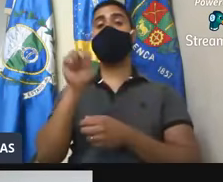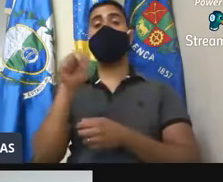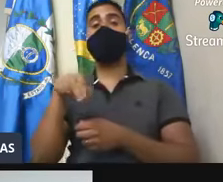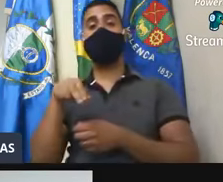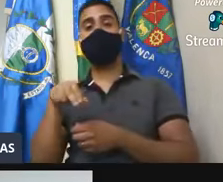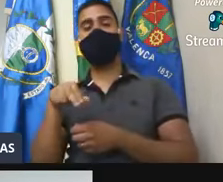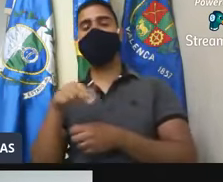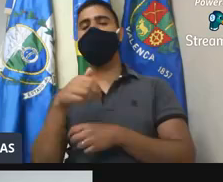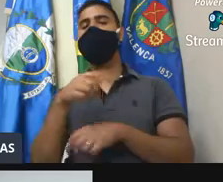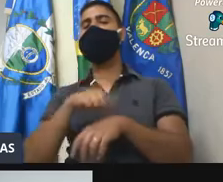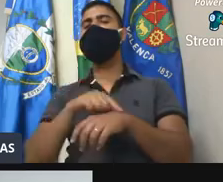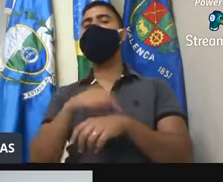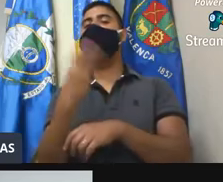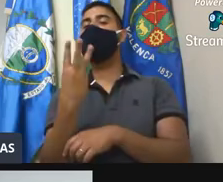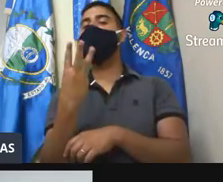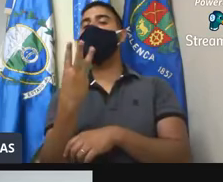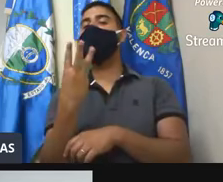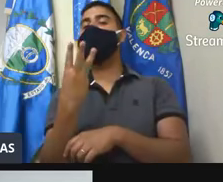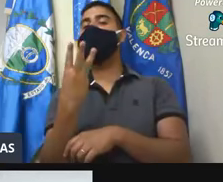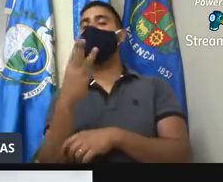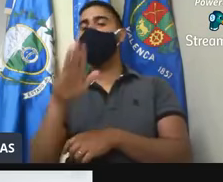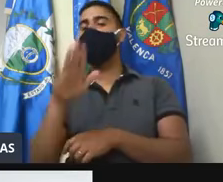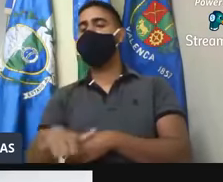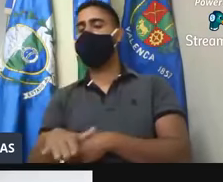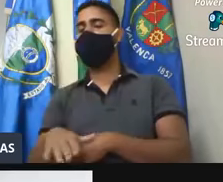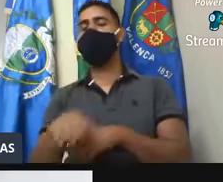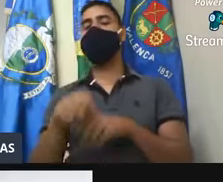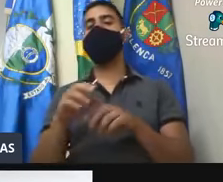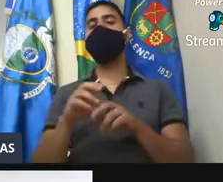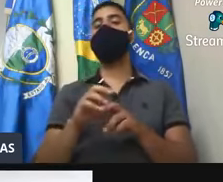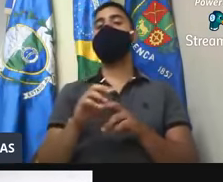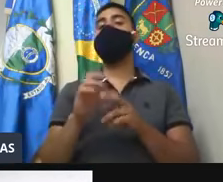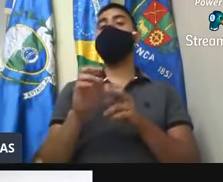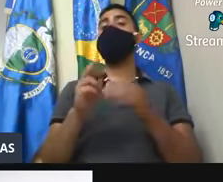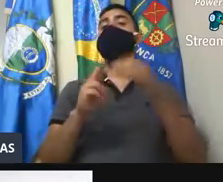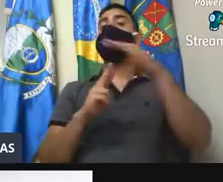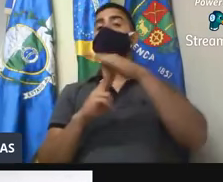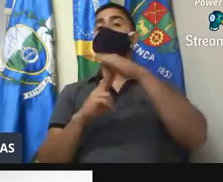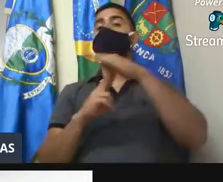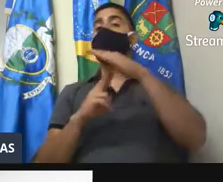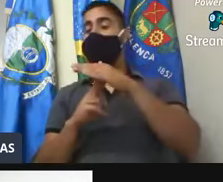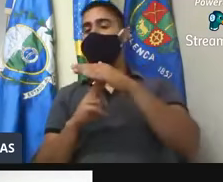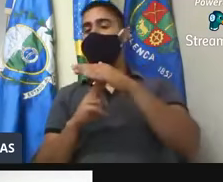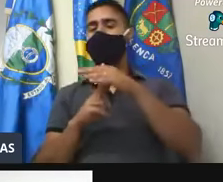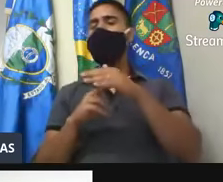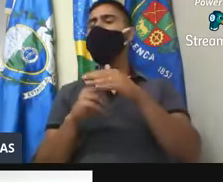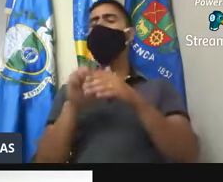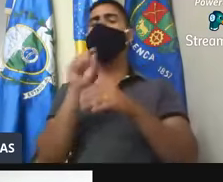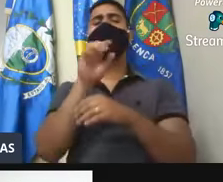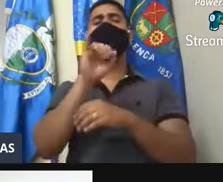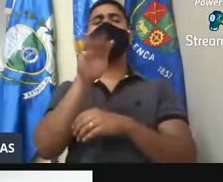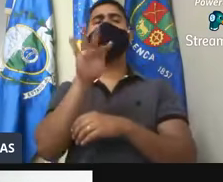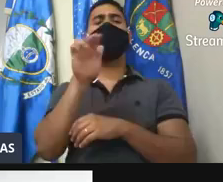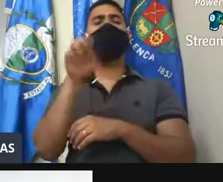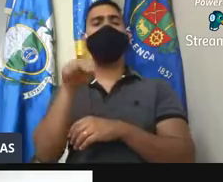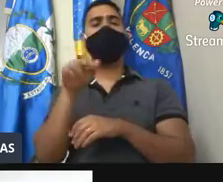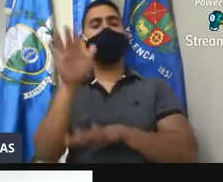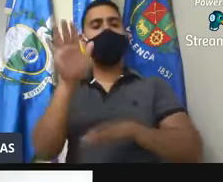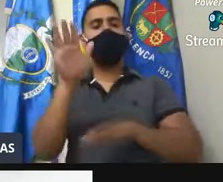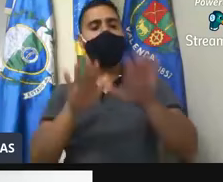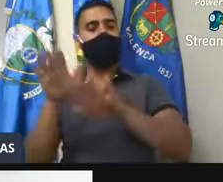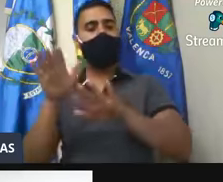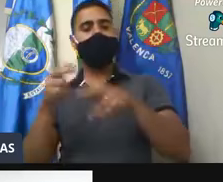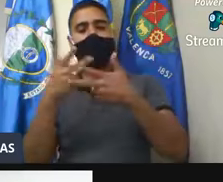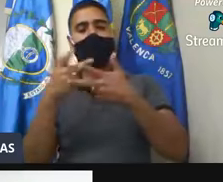lá na estação ferroviária. O IFAM é o controlador do patrimônio histórico do governo federal,